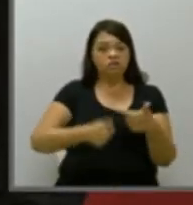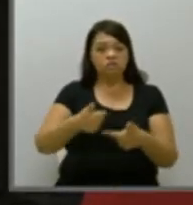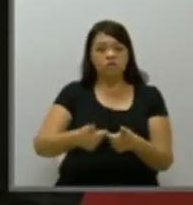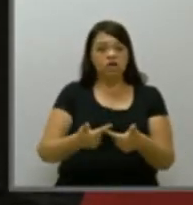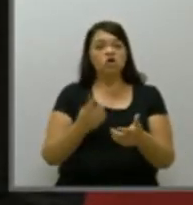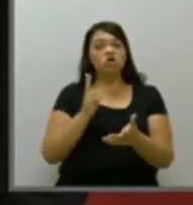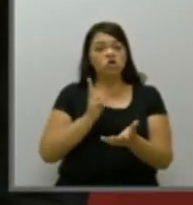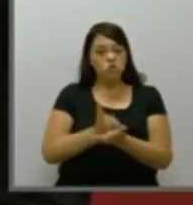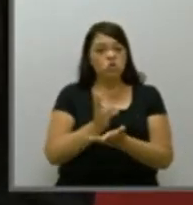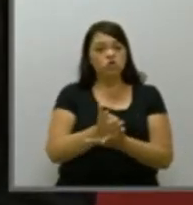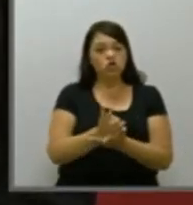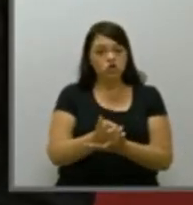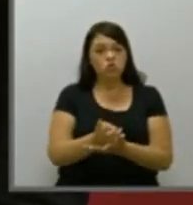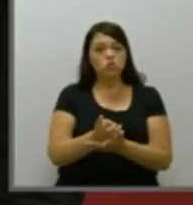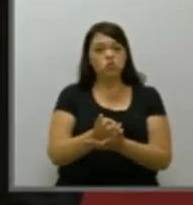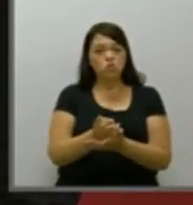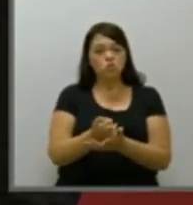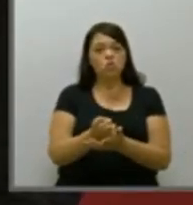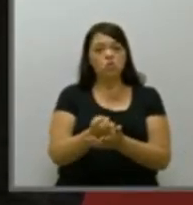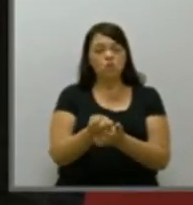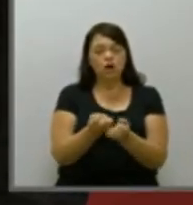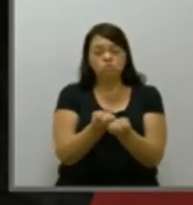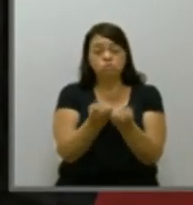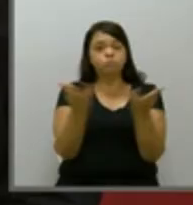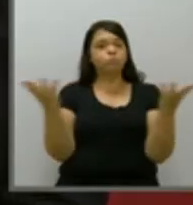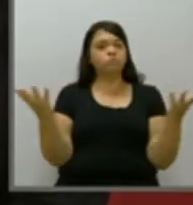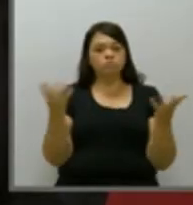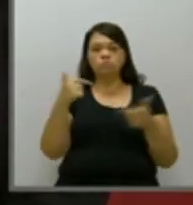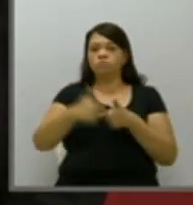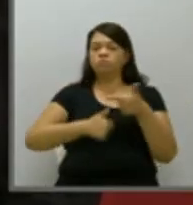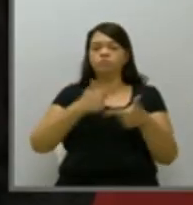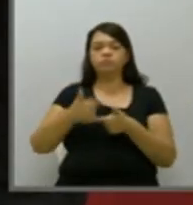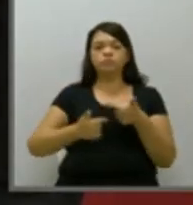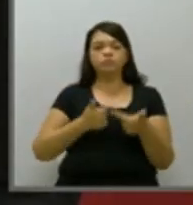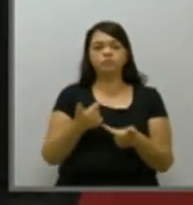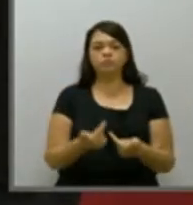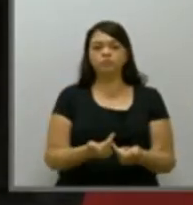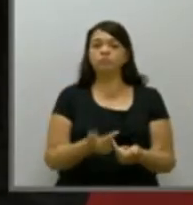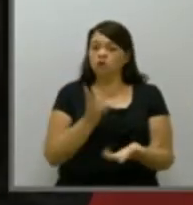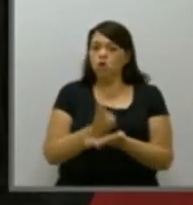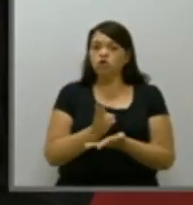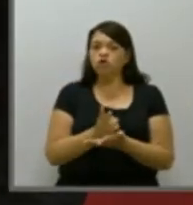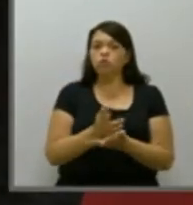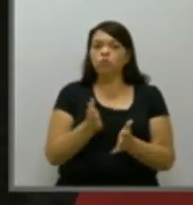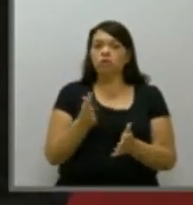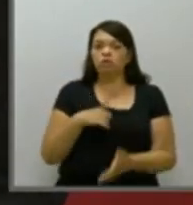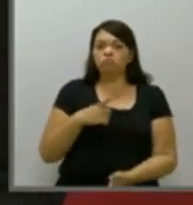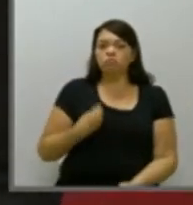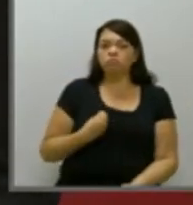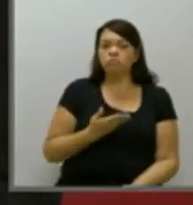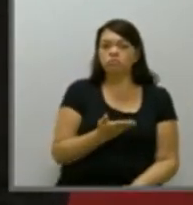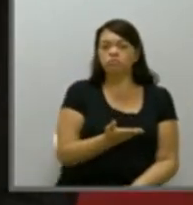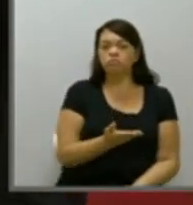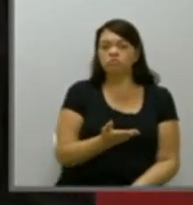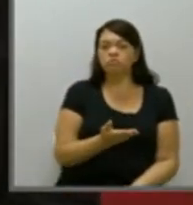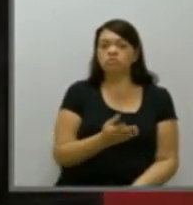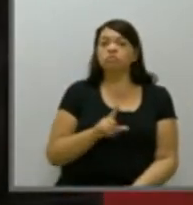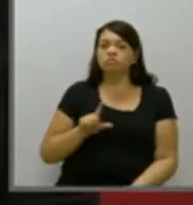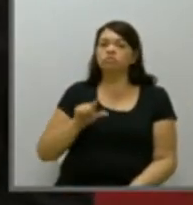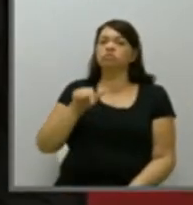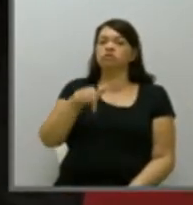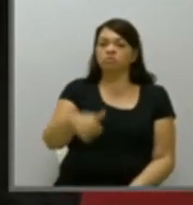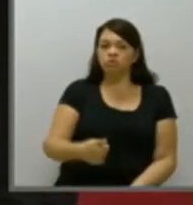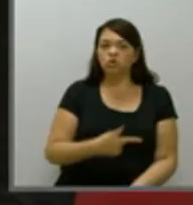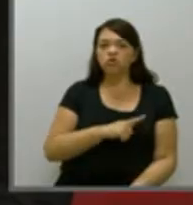criados, que continuam, se mantêm lá. E, posteriormente, depois do governo de Daniel